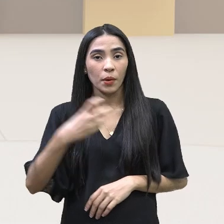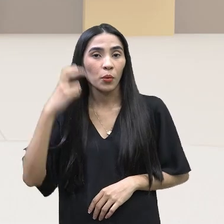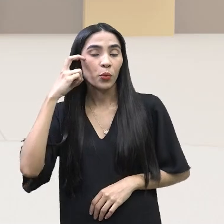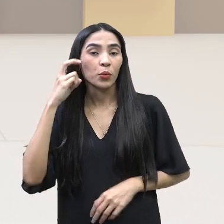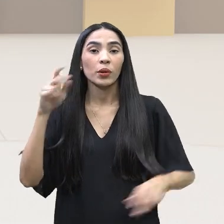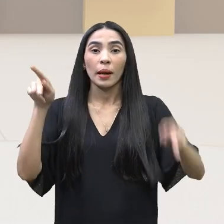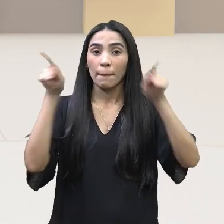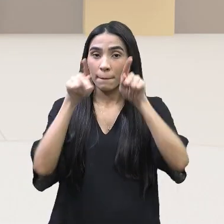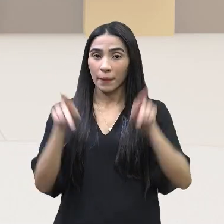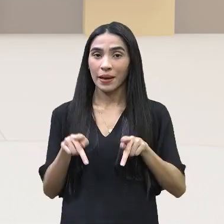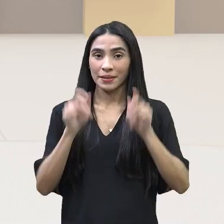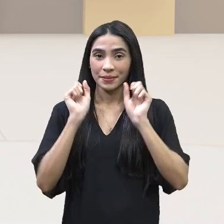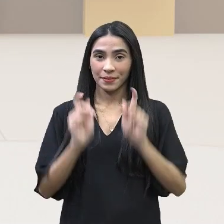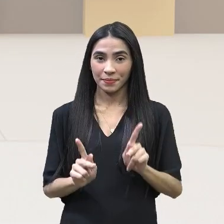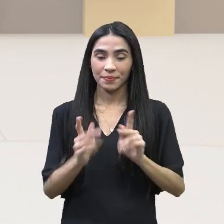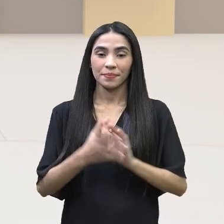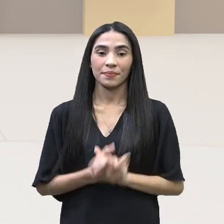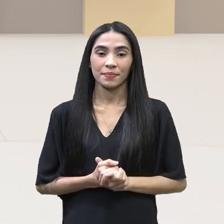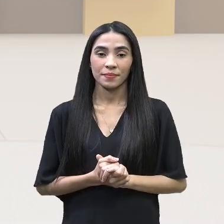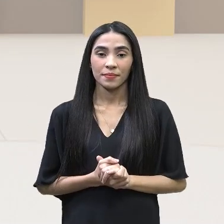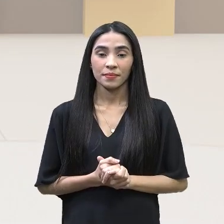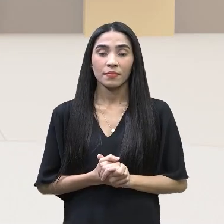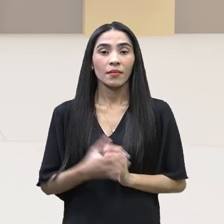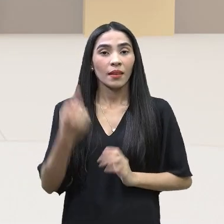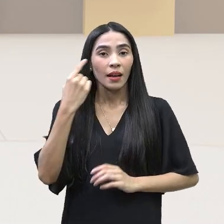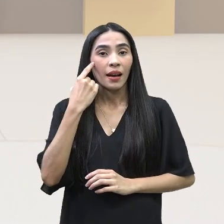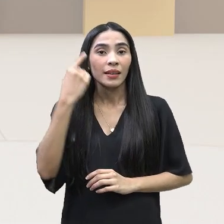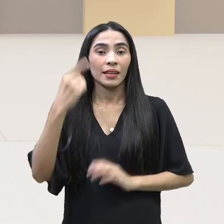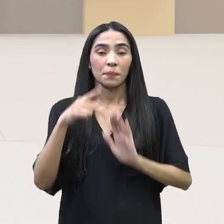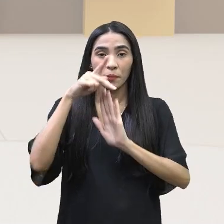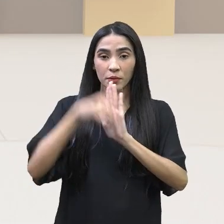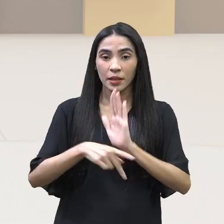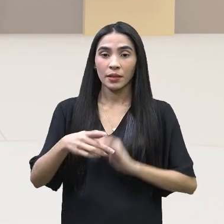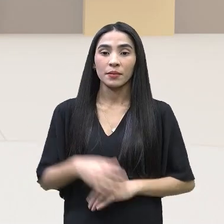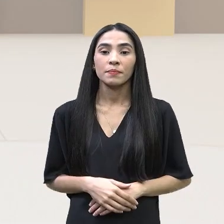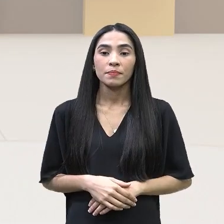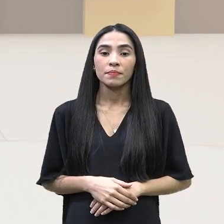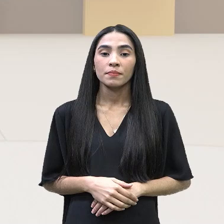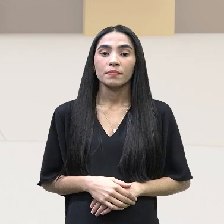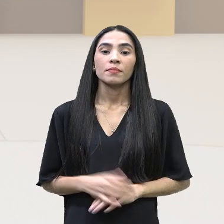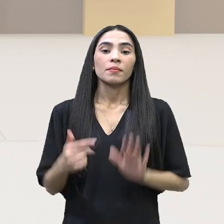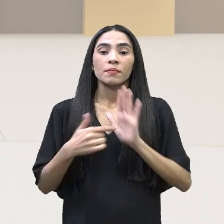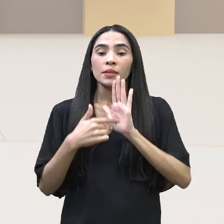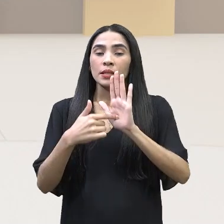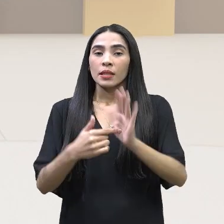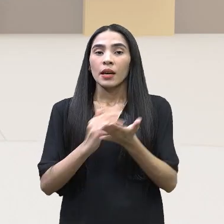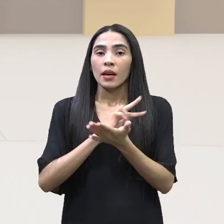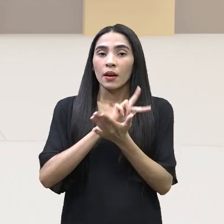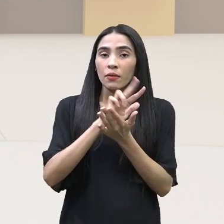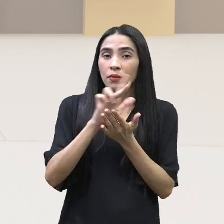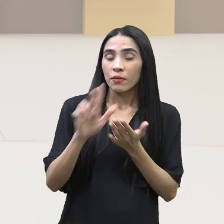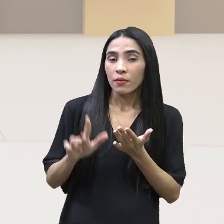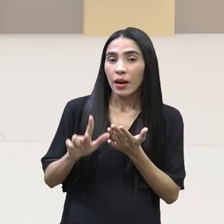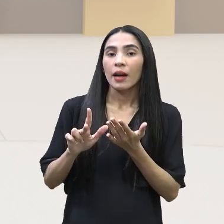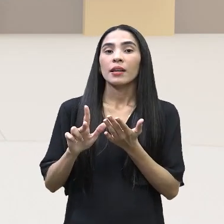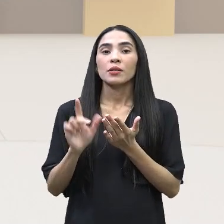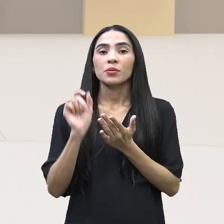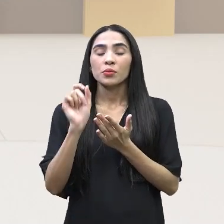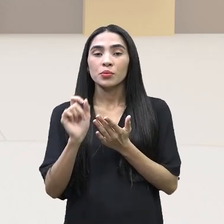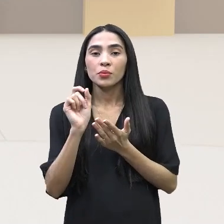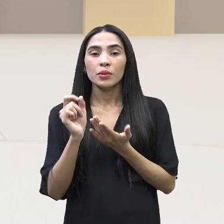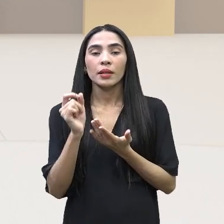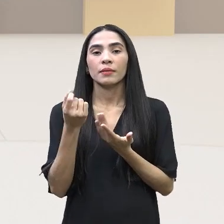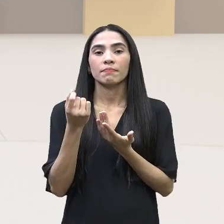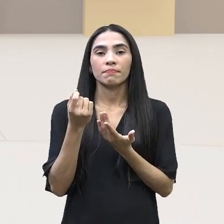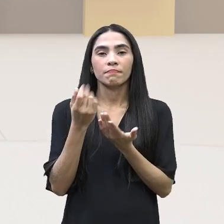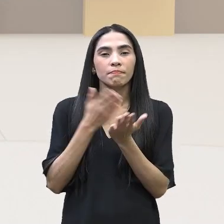de paz. Perfeito, então? Olha só, a ideia desse projeto, ele é apresentar diferentes caminhos de